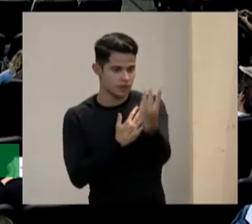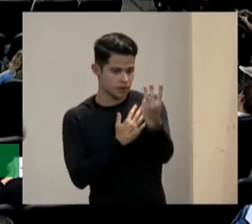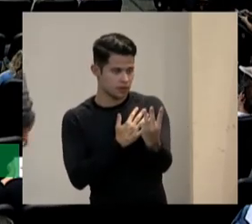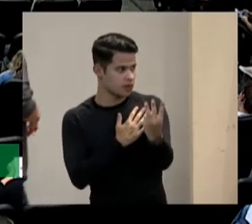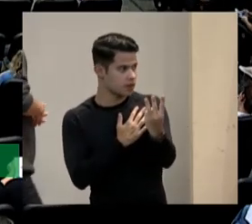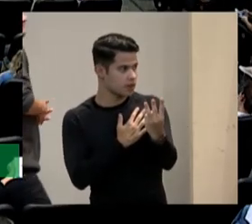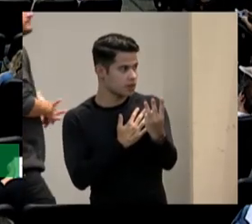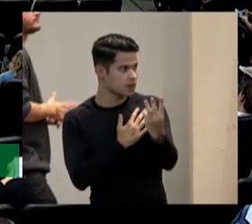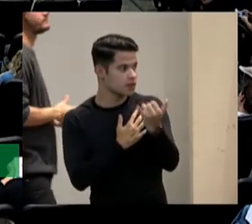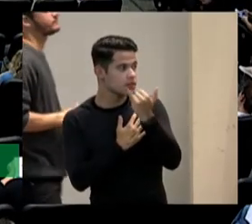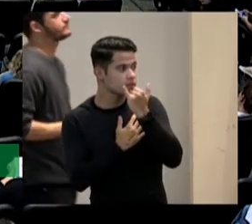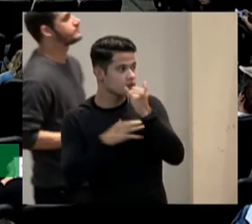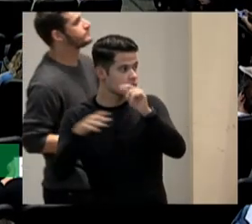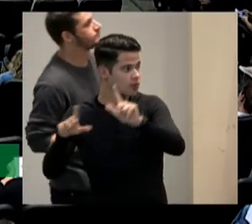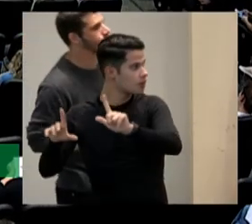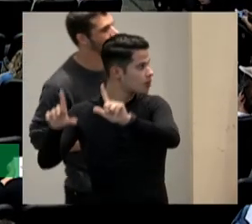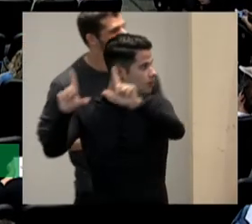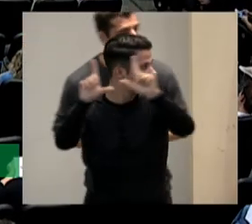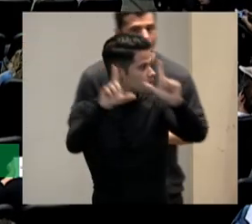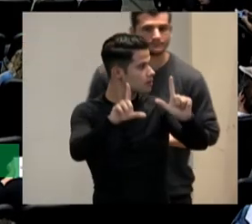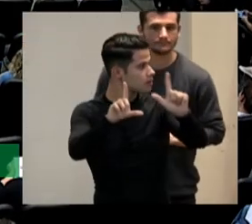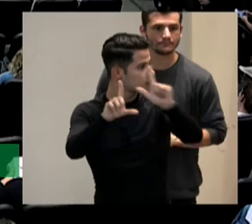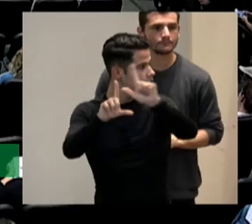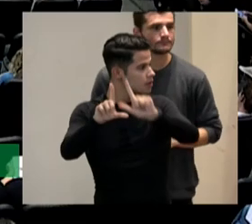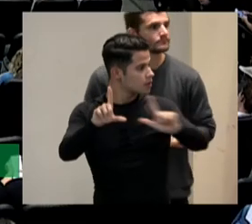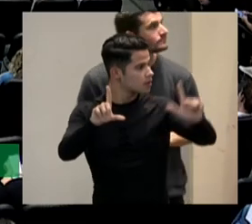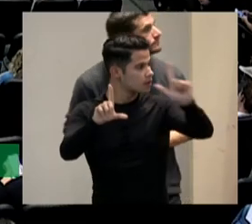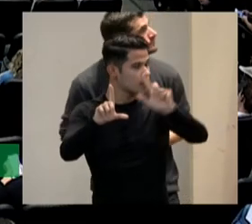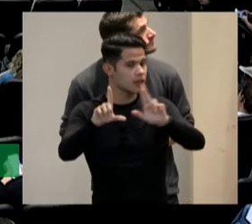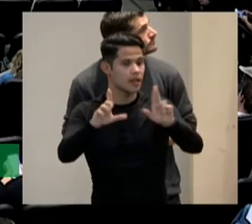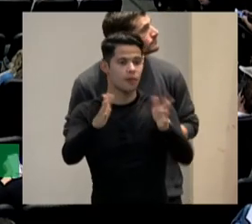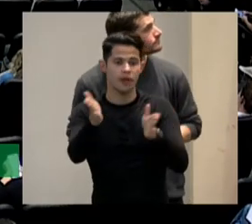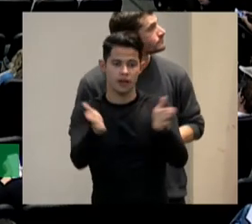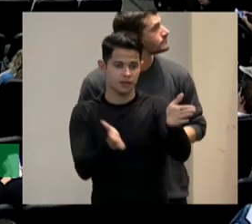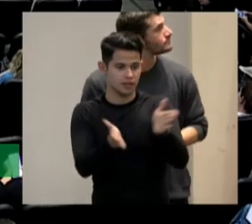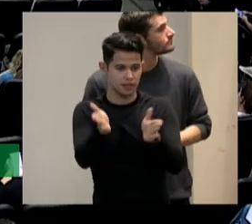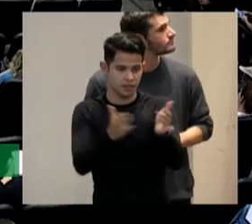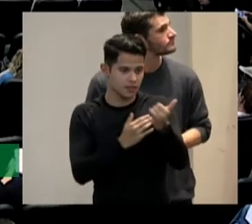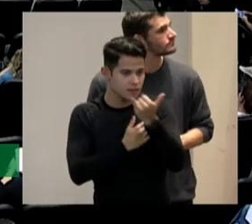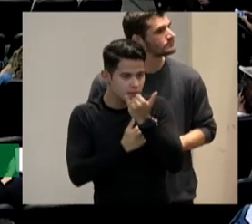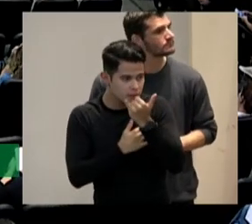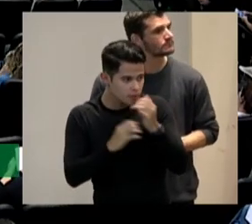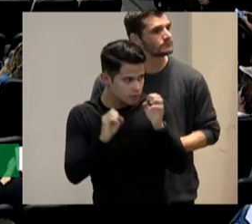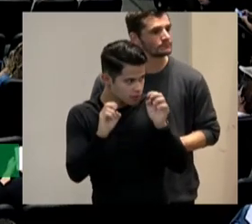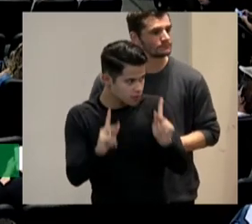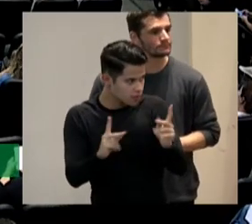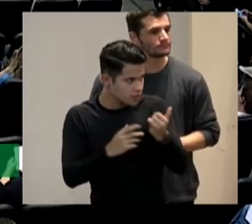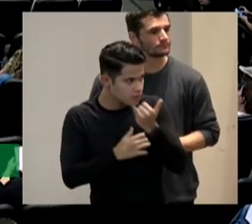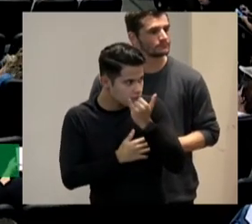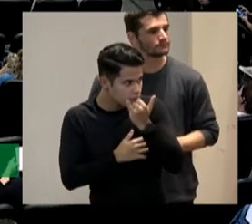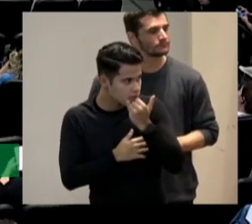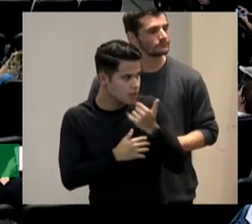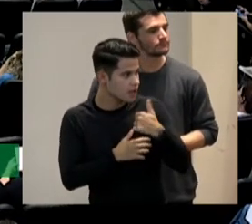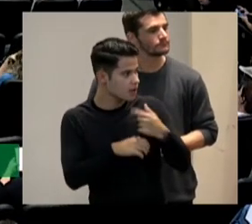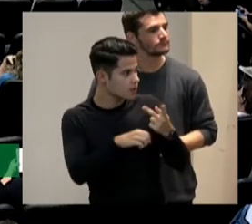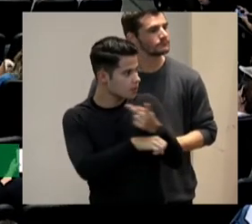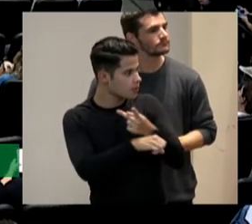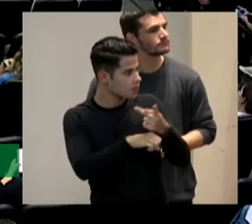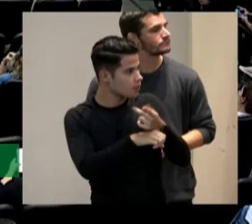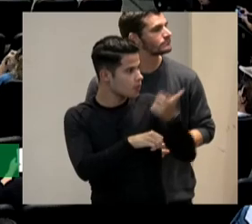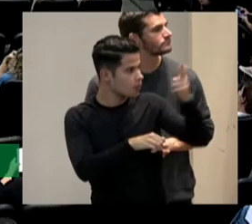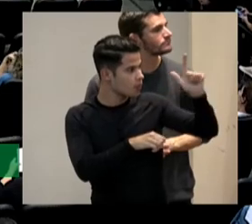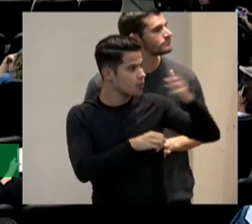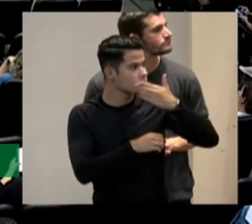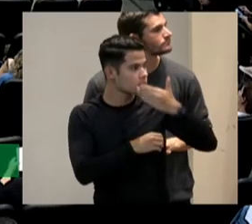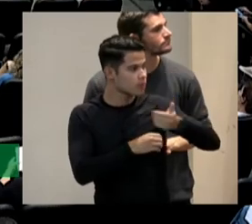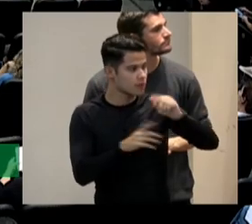por este slide este slide não é acessível para nada mas eu tentei procurar um outro que estivesse ao